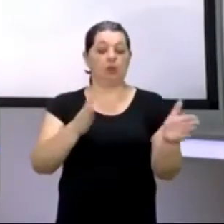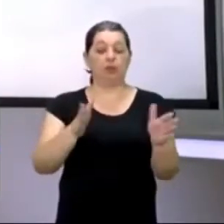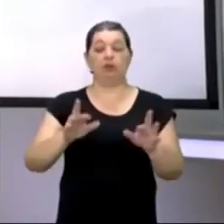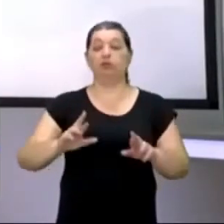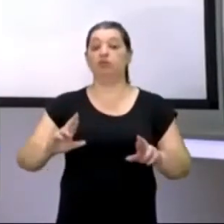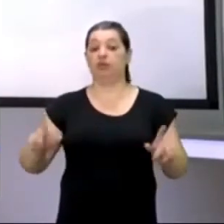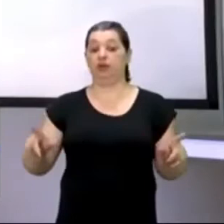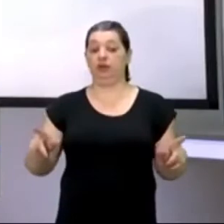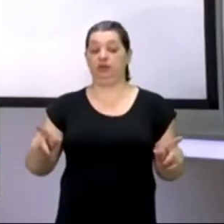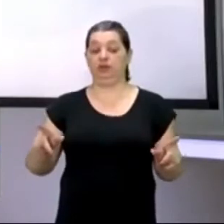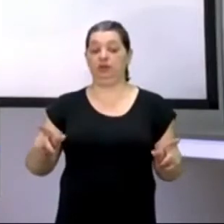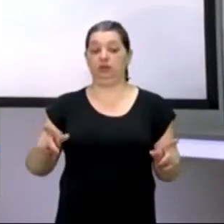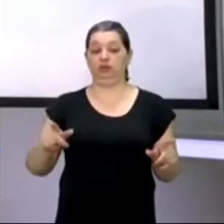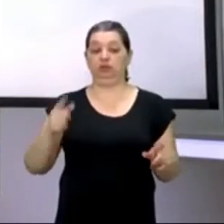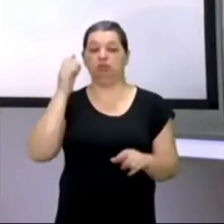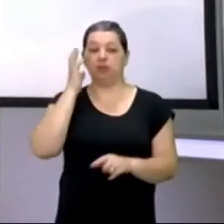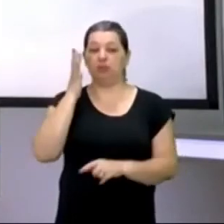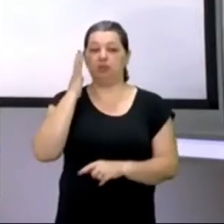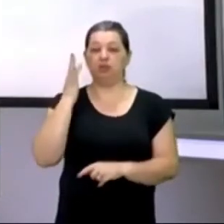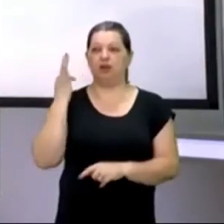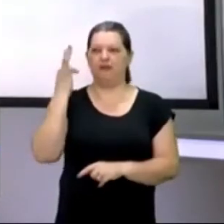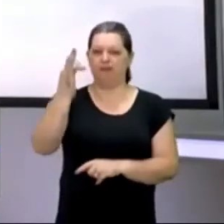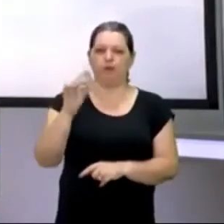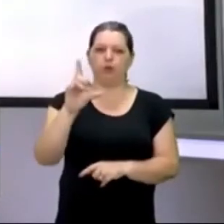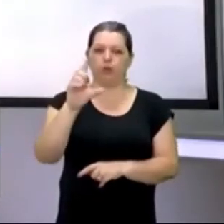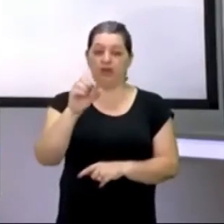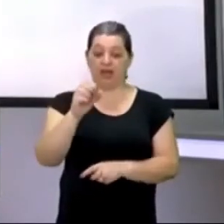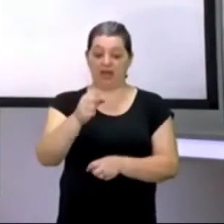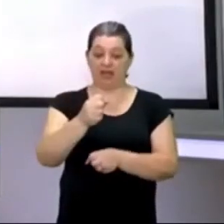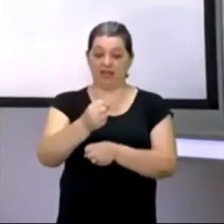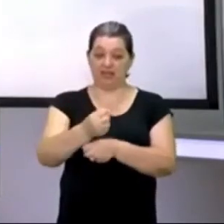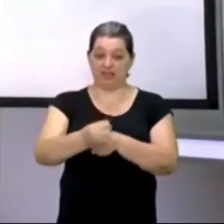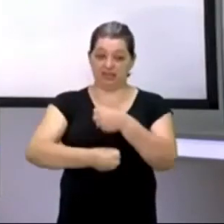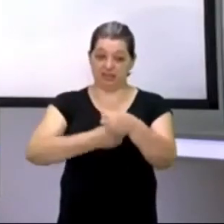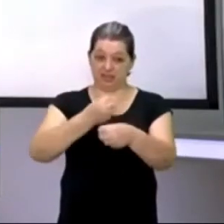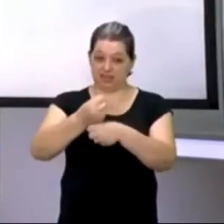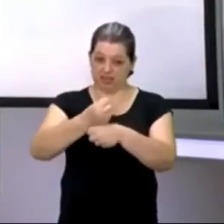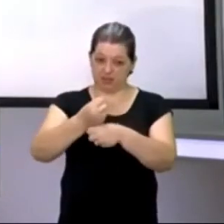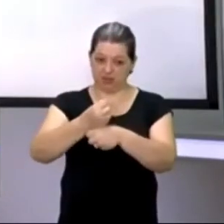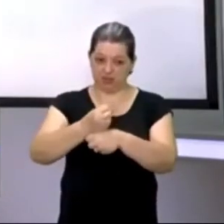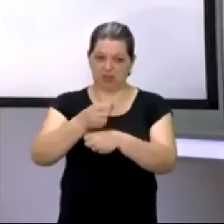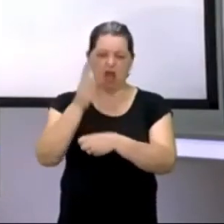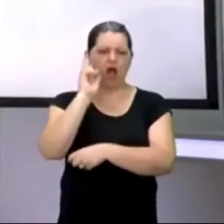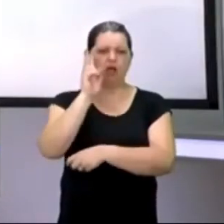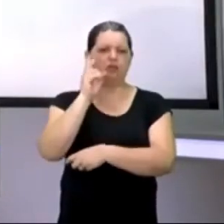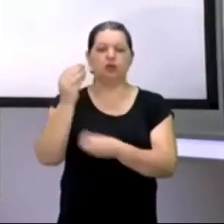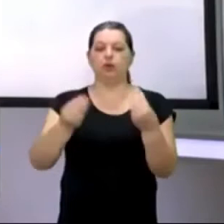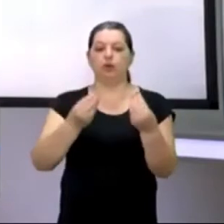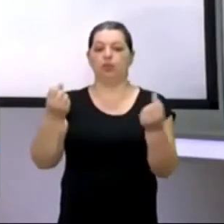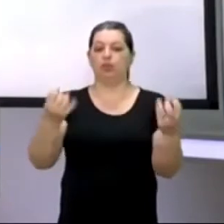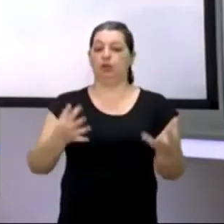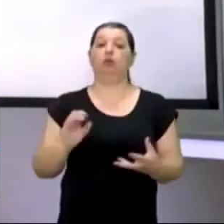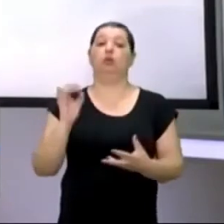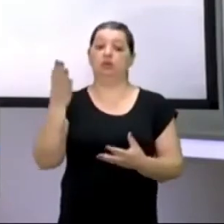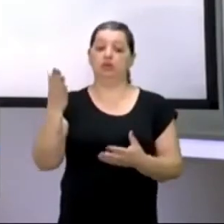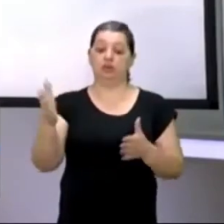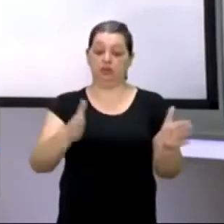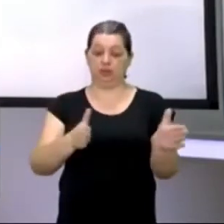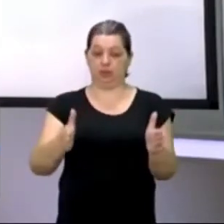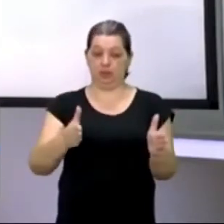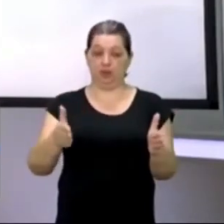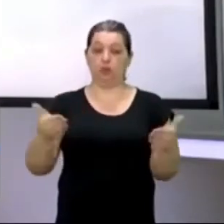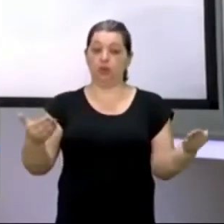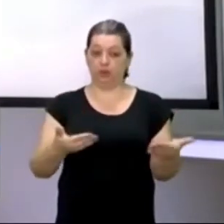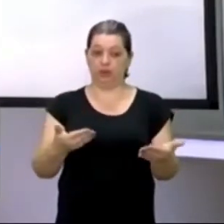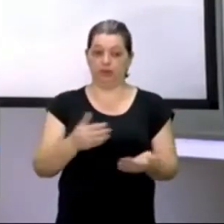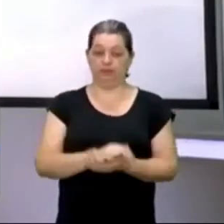Vamos supor que daqui a 10 anos, eu tenho que contar a história deste momento, para vocês, o que aconteceu neste momento,